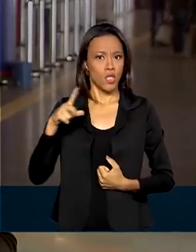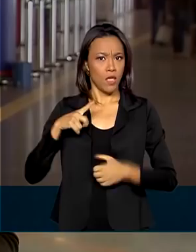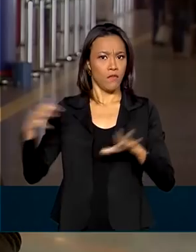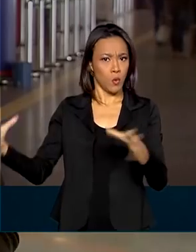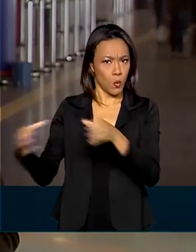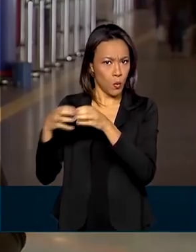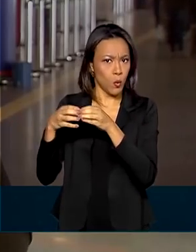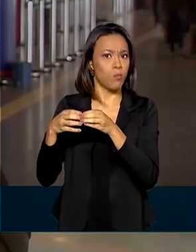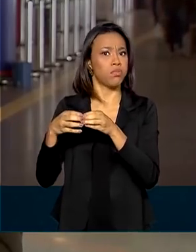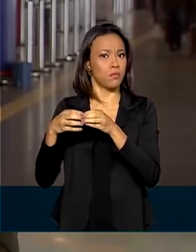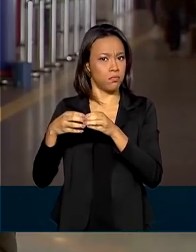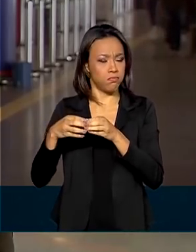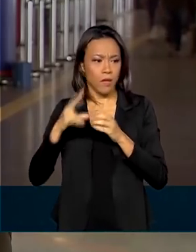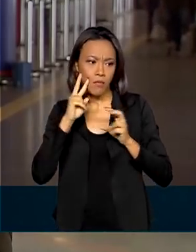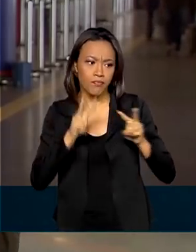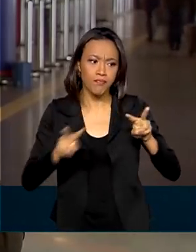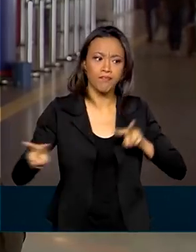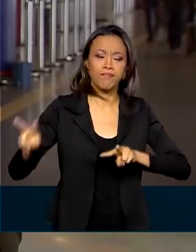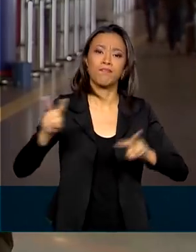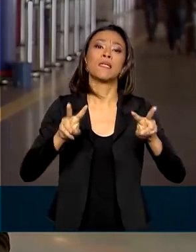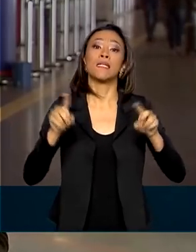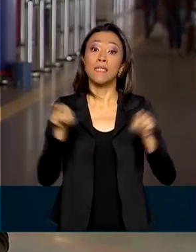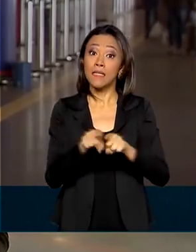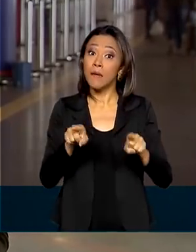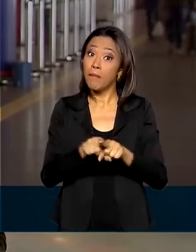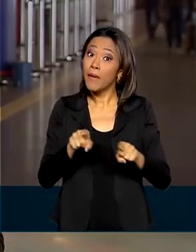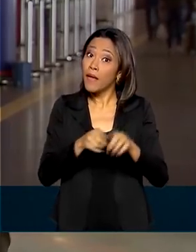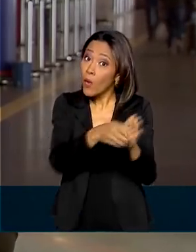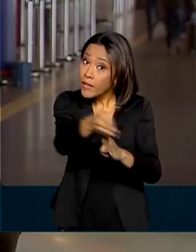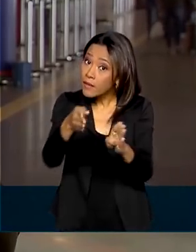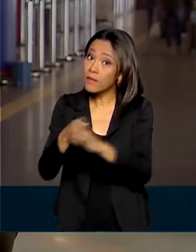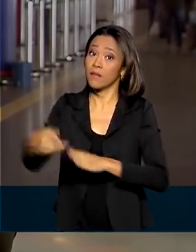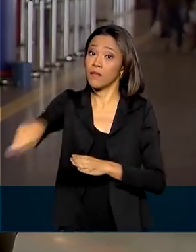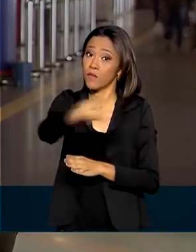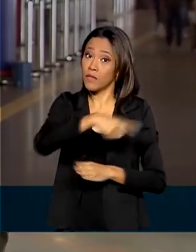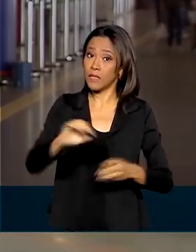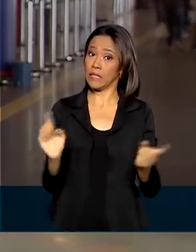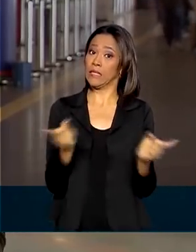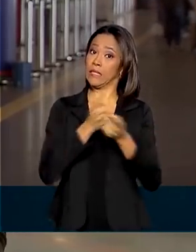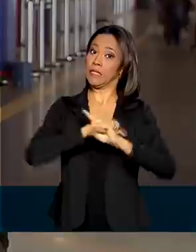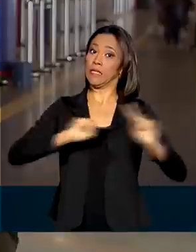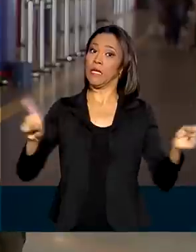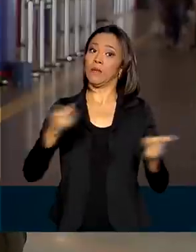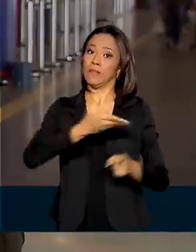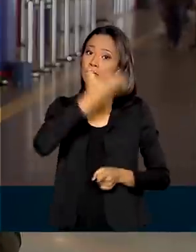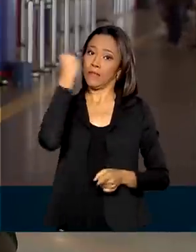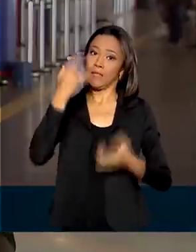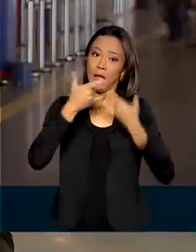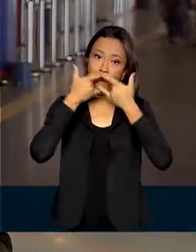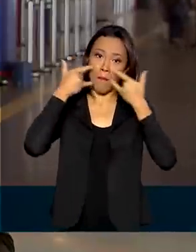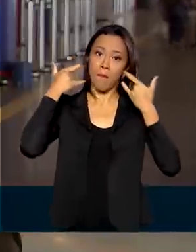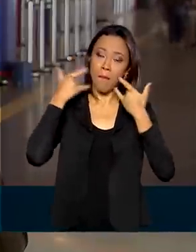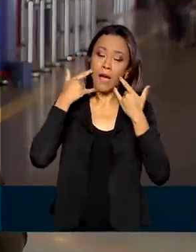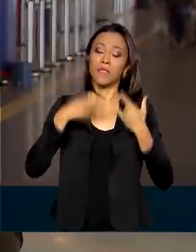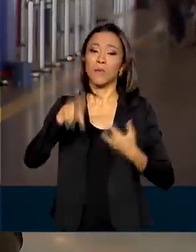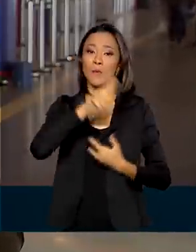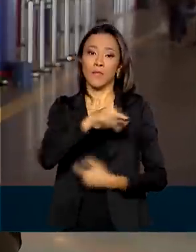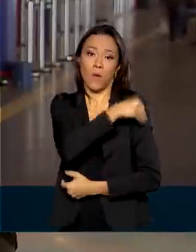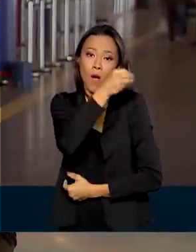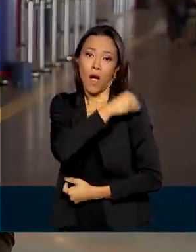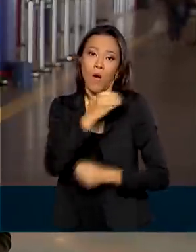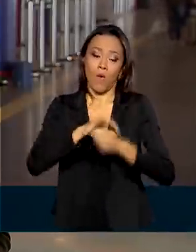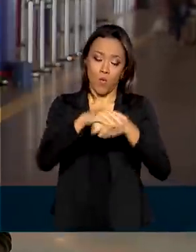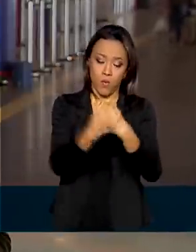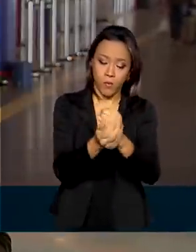lembrar aquelas dicas fundamentais para qualquer pessoa, inclusive para quem for viajar, Manuela. Não esquecer de manter a máscara, usar o álcool em gel e, se